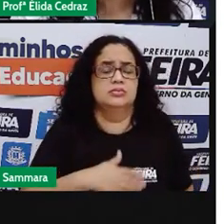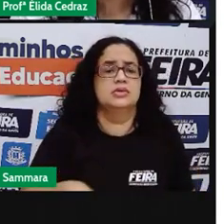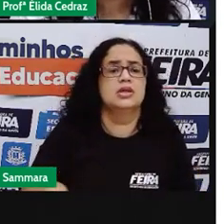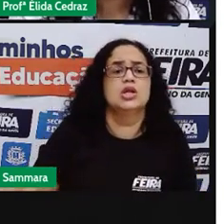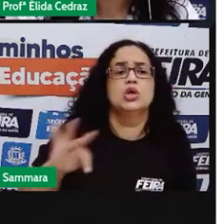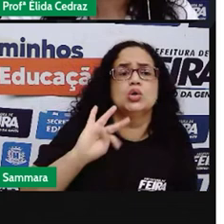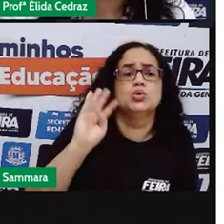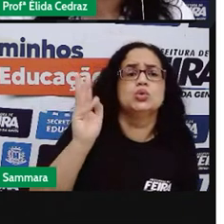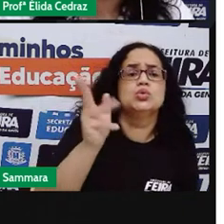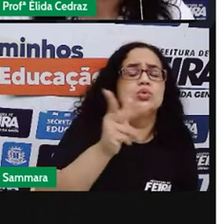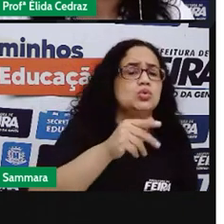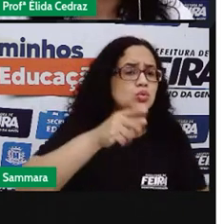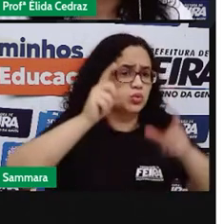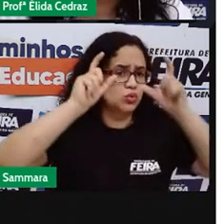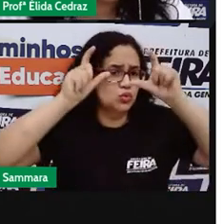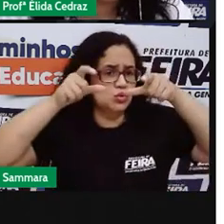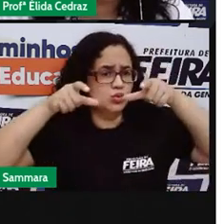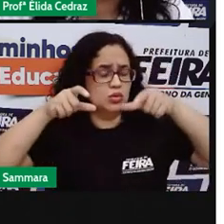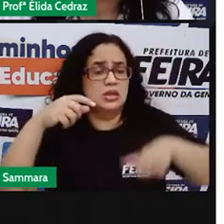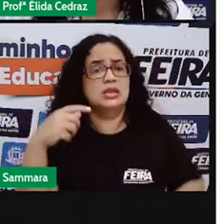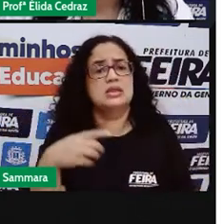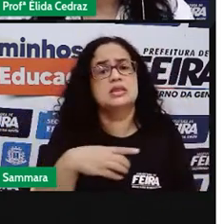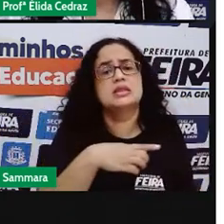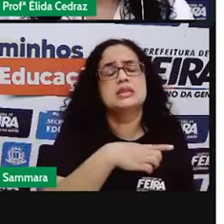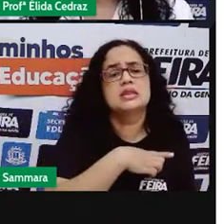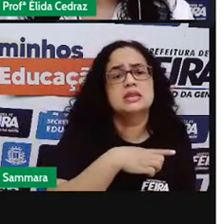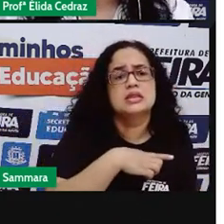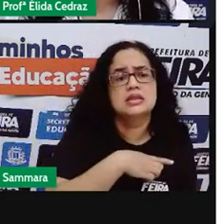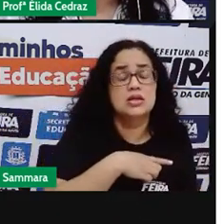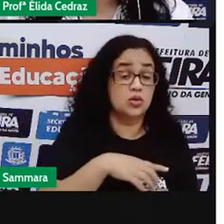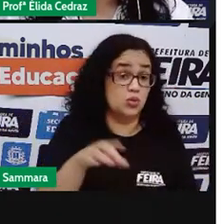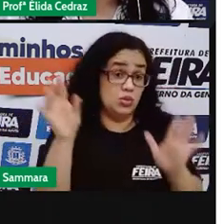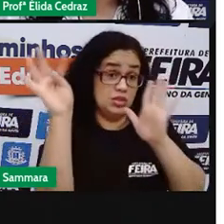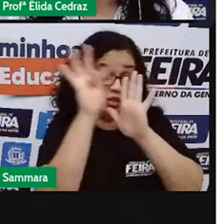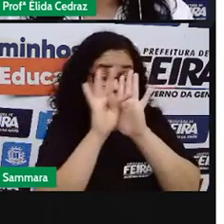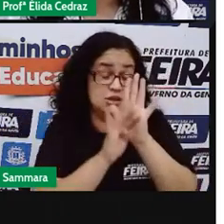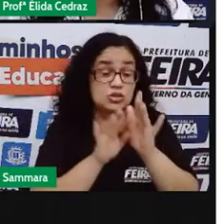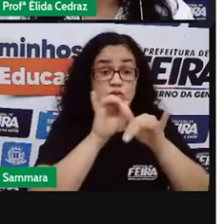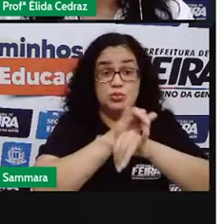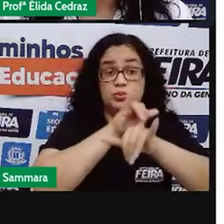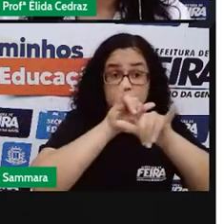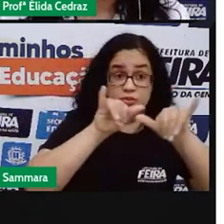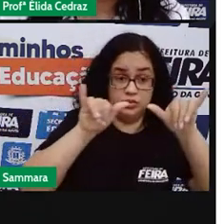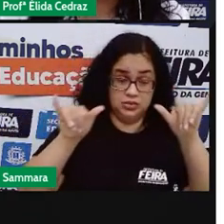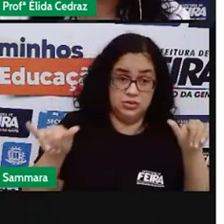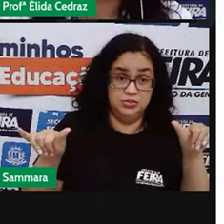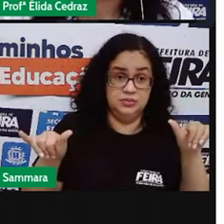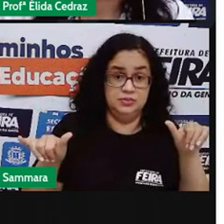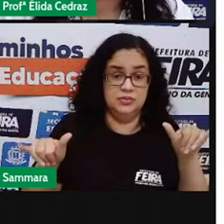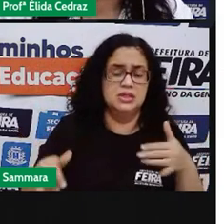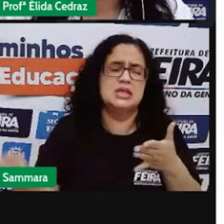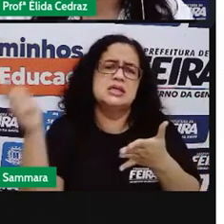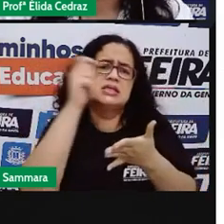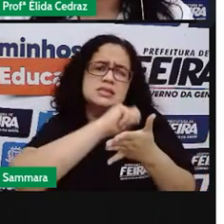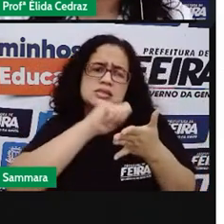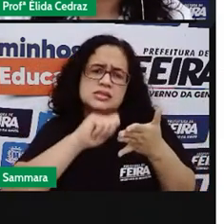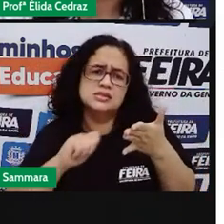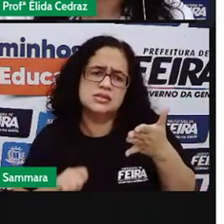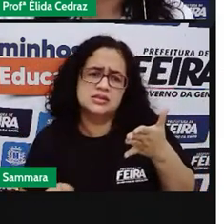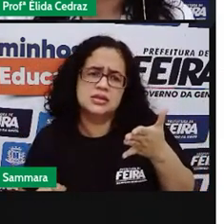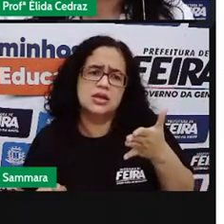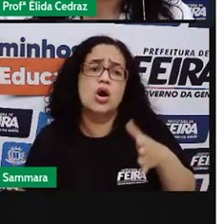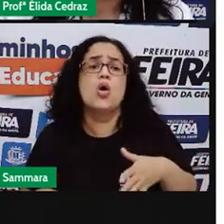De todos esses lugares aí que você teve acesso a um texto publicitário. Escreve para a gente.